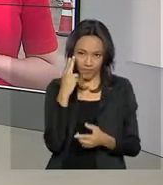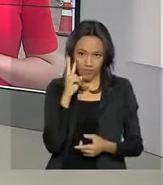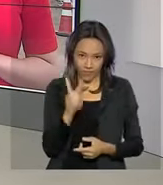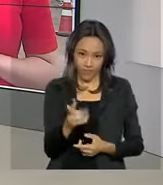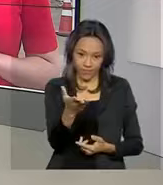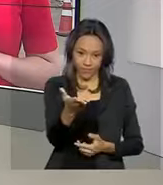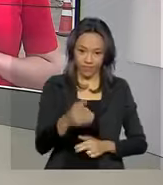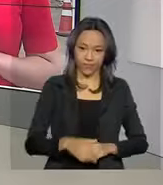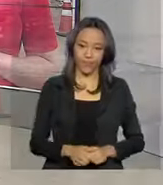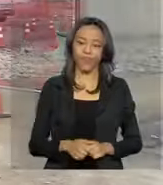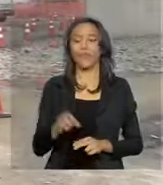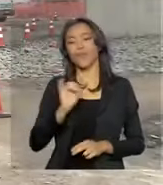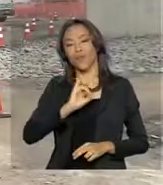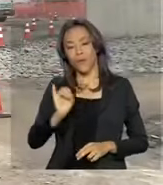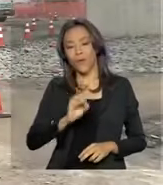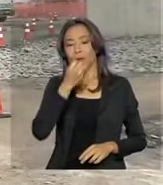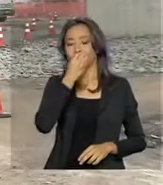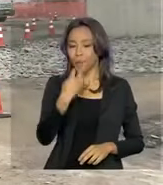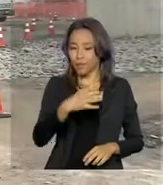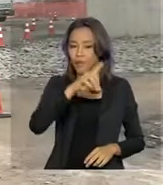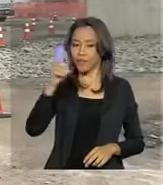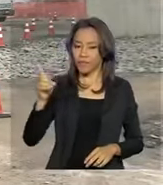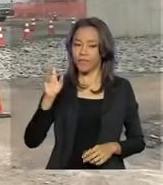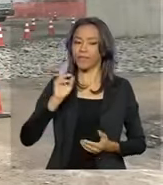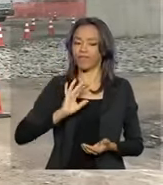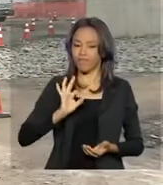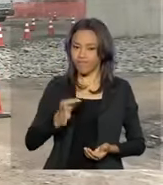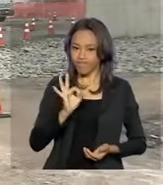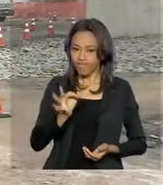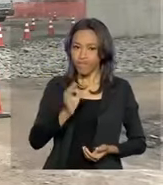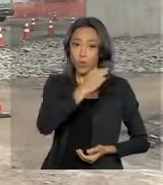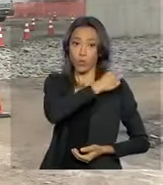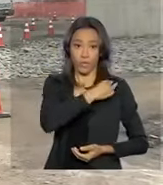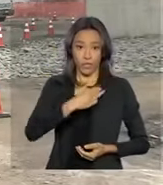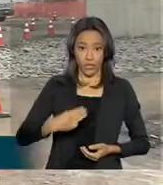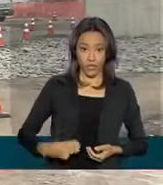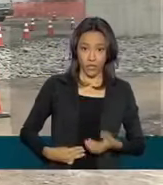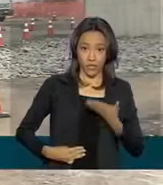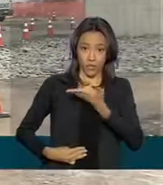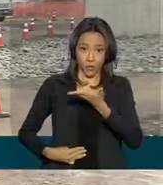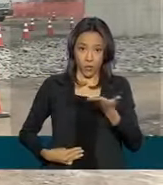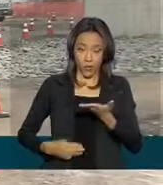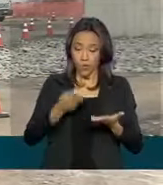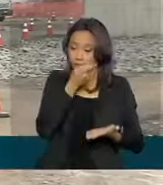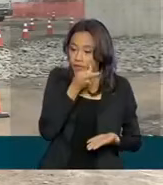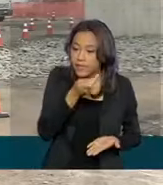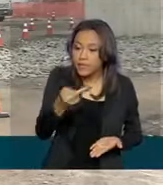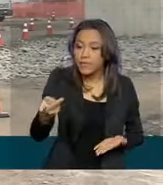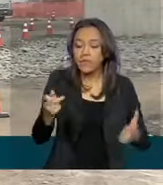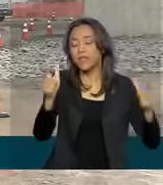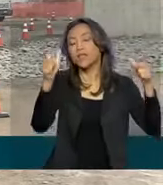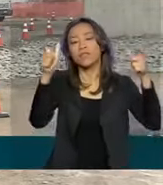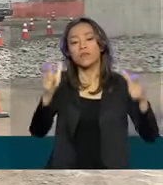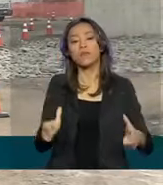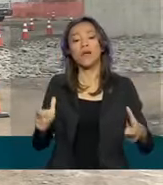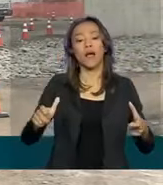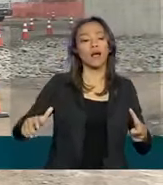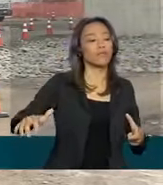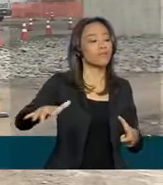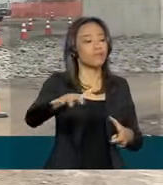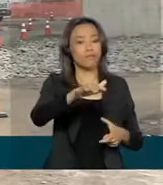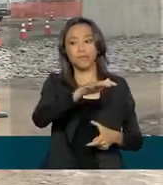Oi, Renata, bom dia. É isso mesmo, o ministro Tarcísio de Freitas visita nessa manhã o canteiro de obras